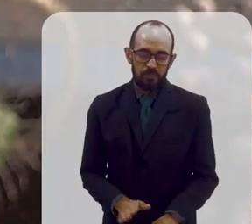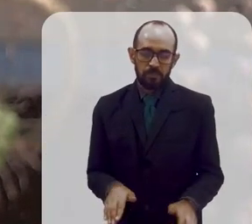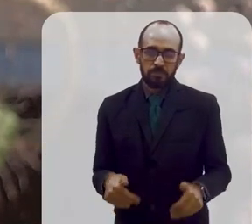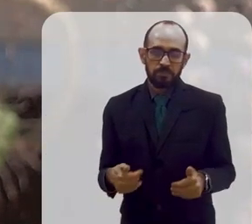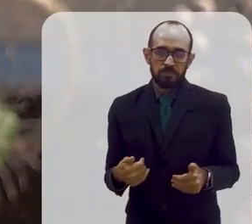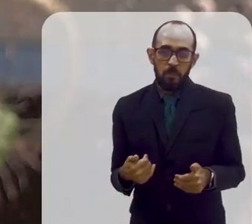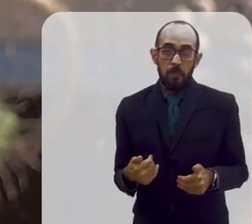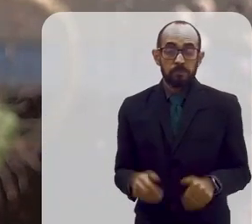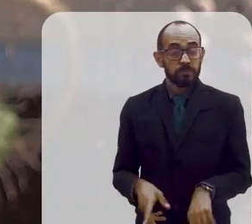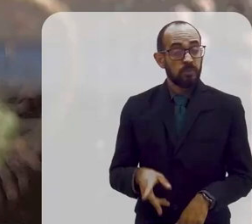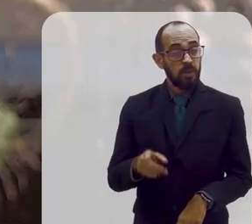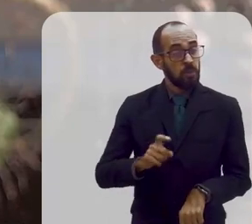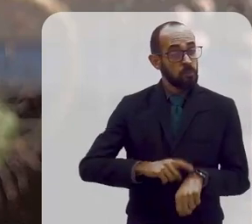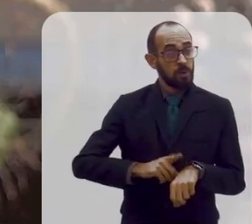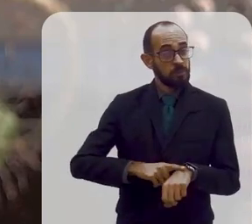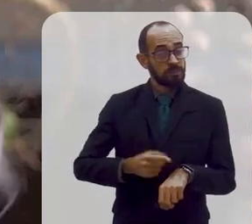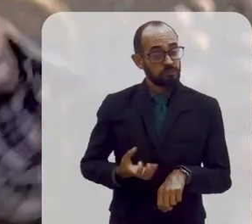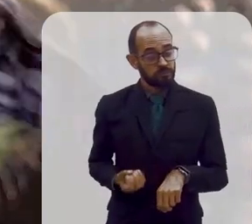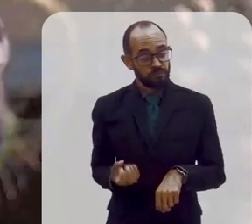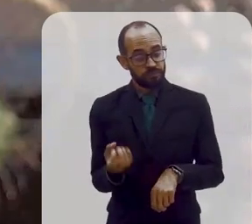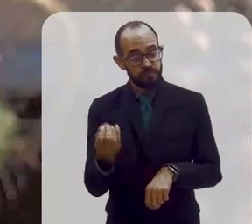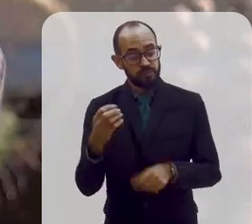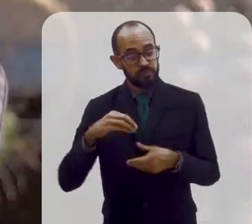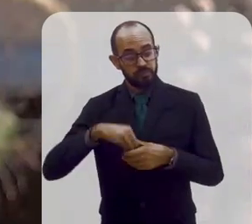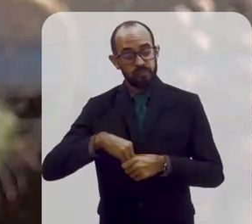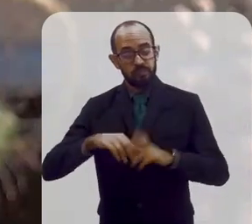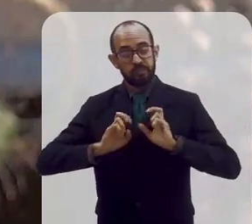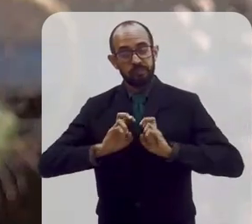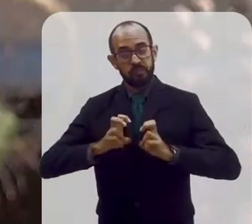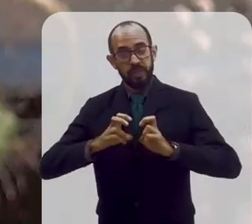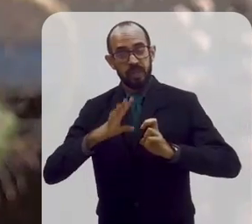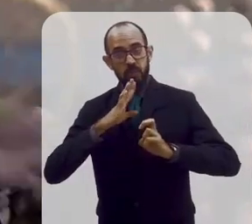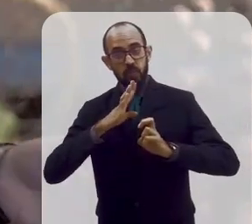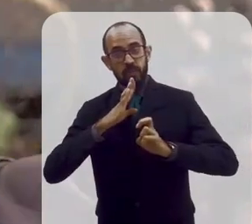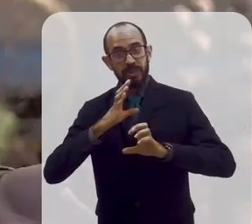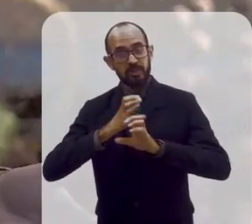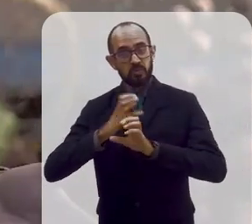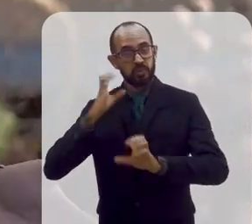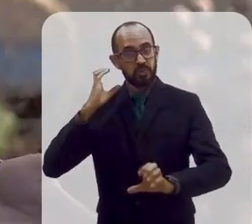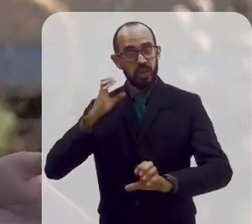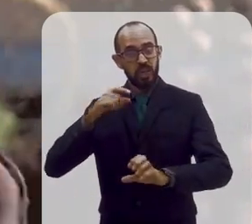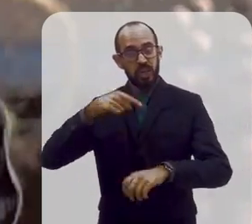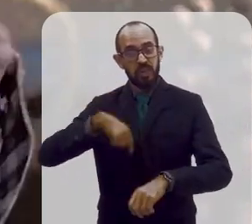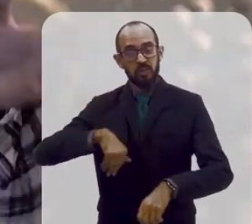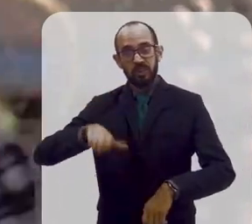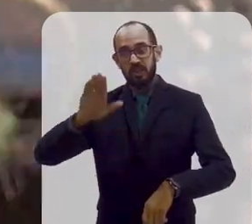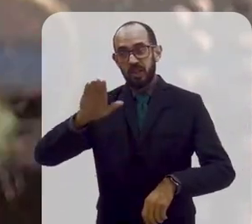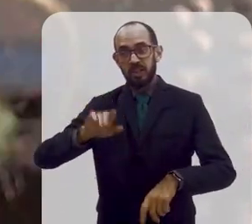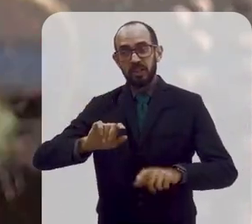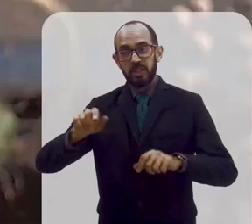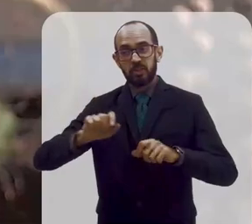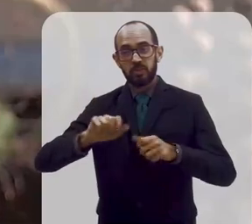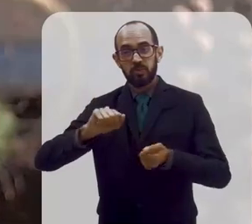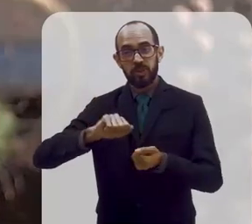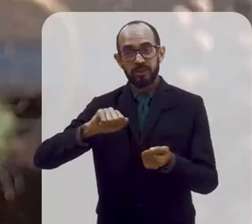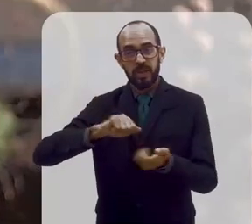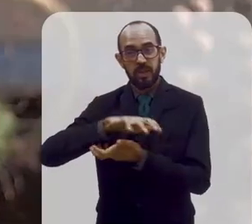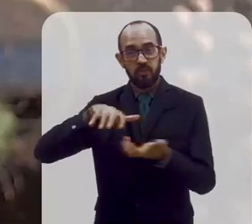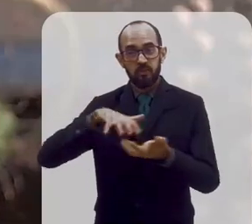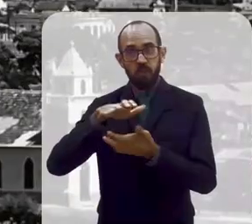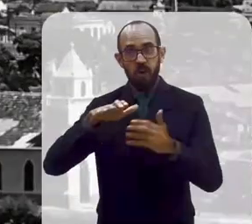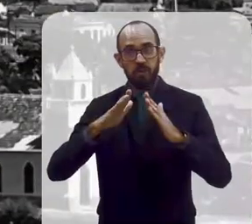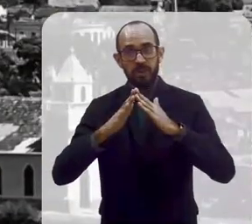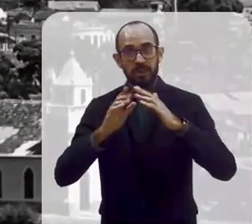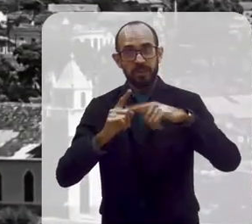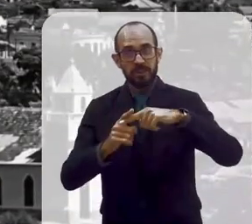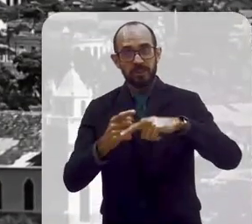E, numa dessas viagens, Oswaldo Cruz, dentro do trem, conhece um engenheiro que estava indo fazer a reforma